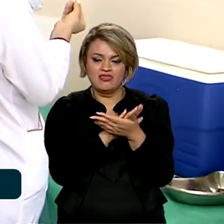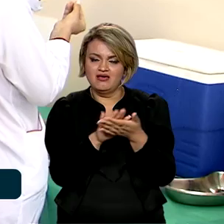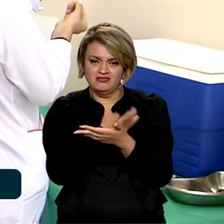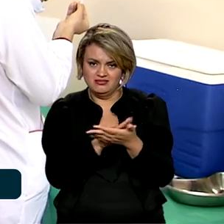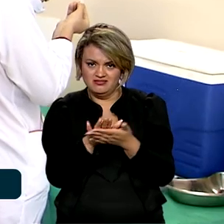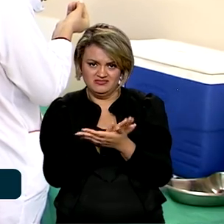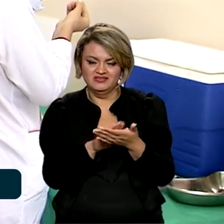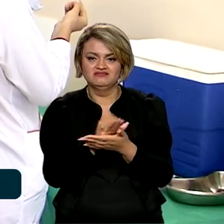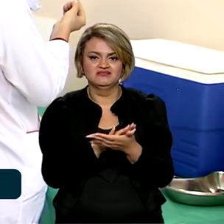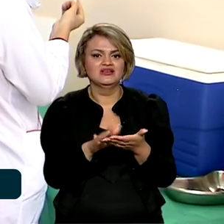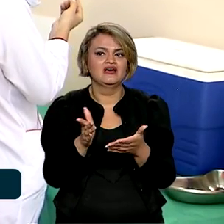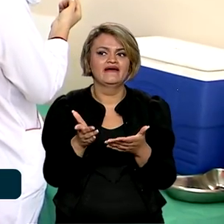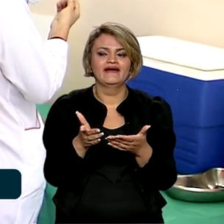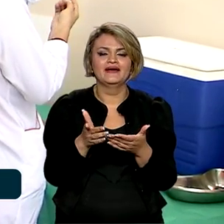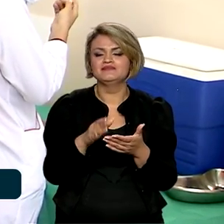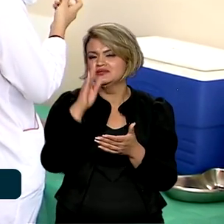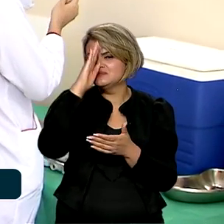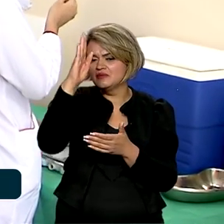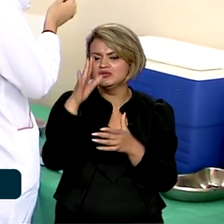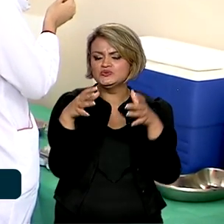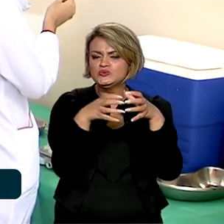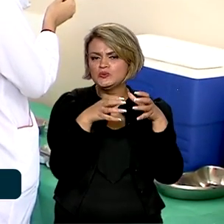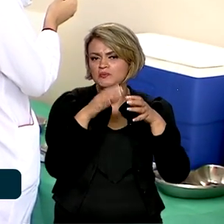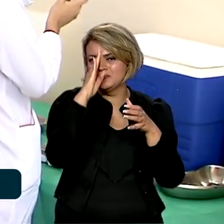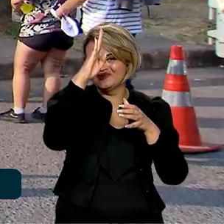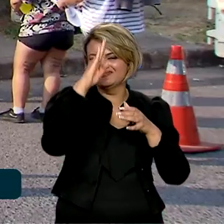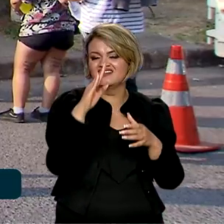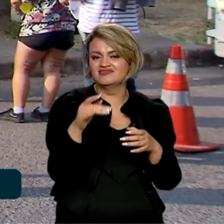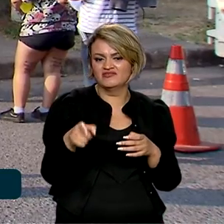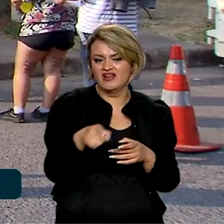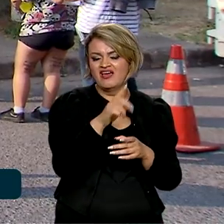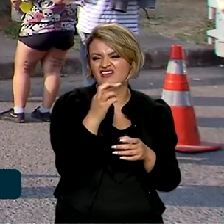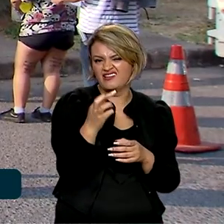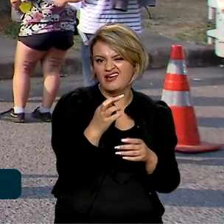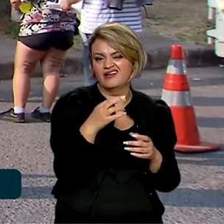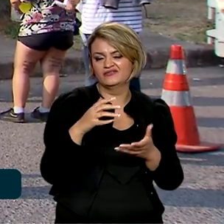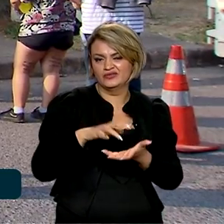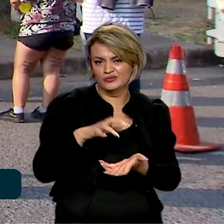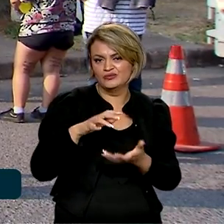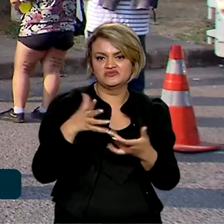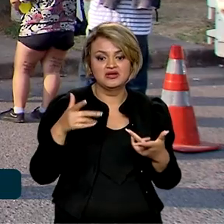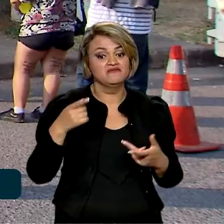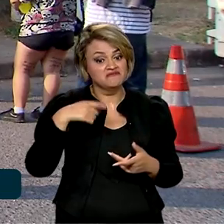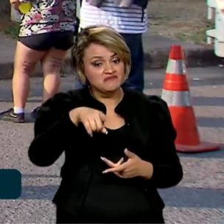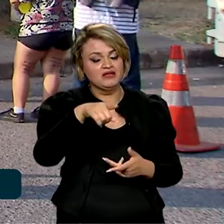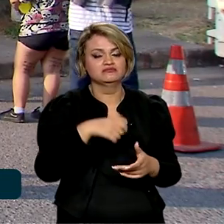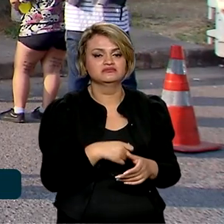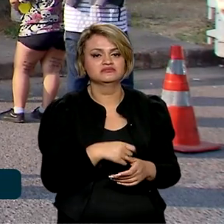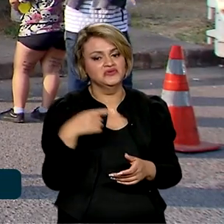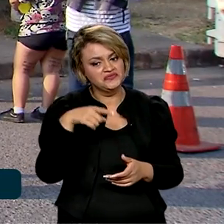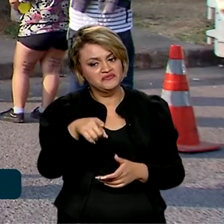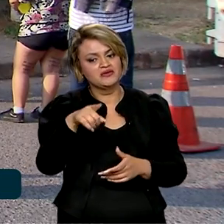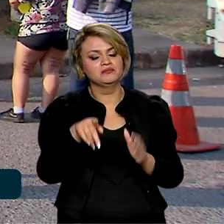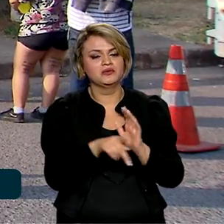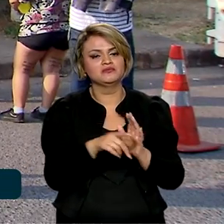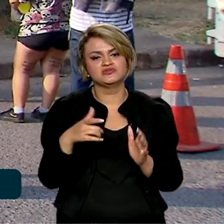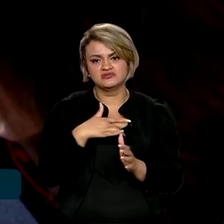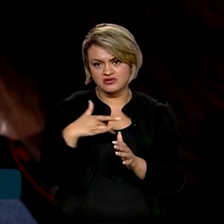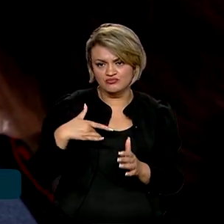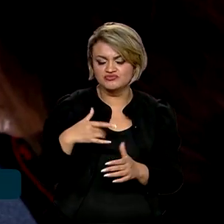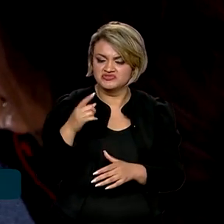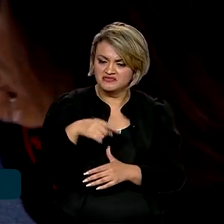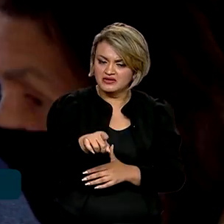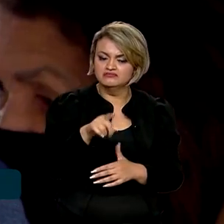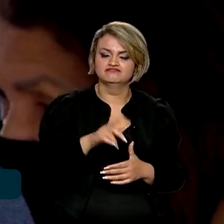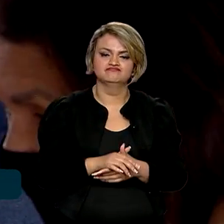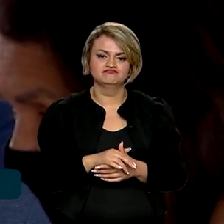de vacina, na questão, principalmente em grupos prioritários, elas devem procurar uma unidade de saúde mais próxima